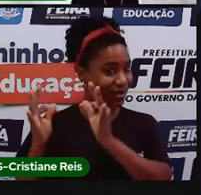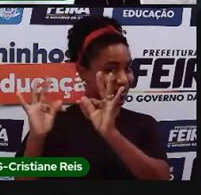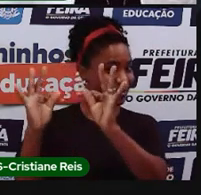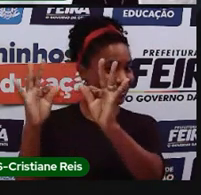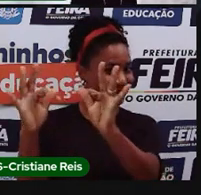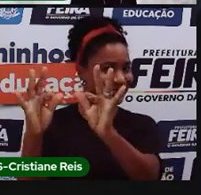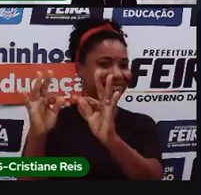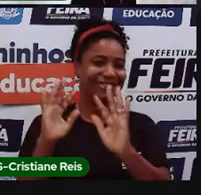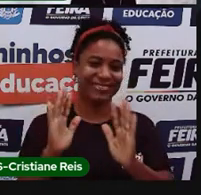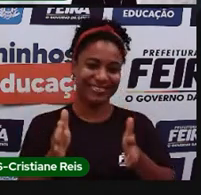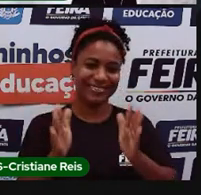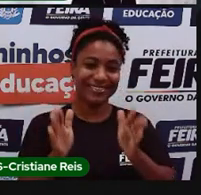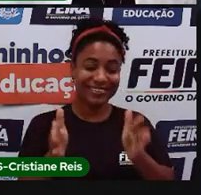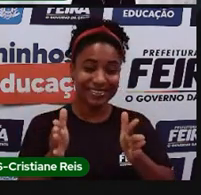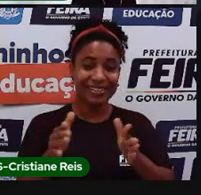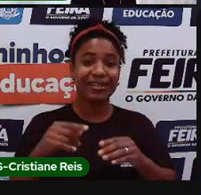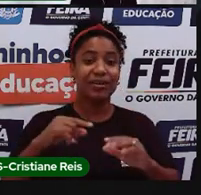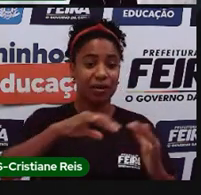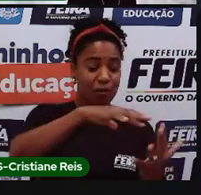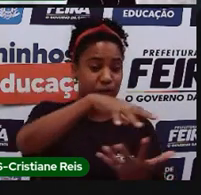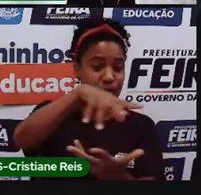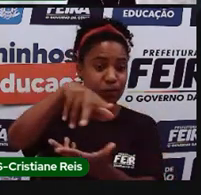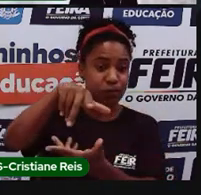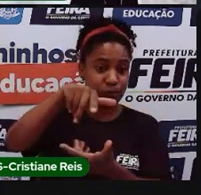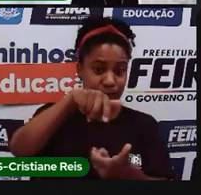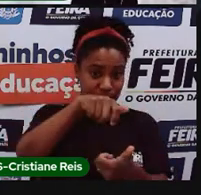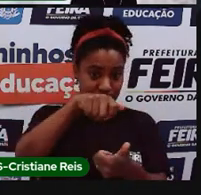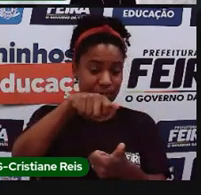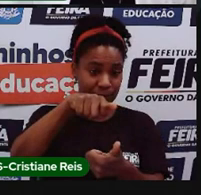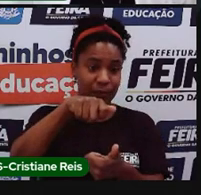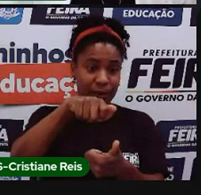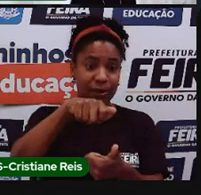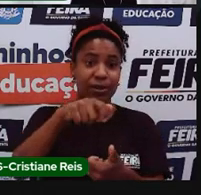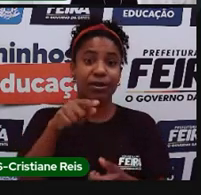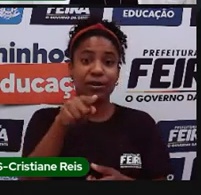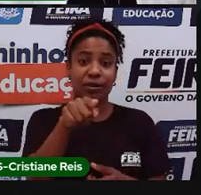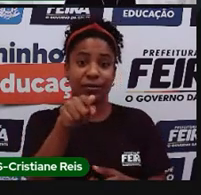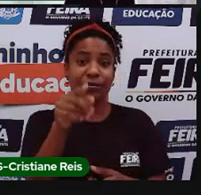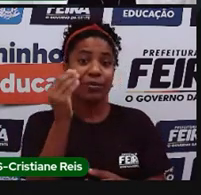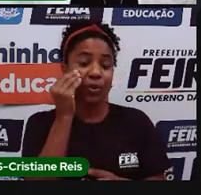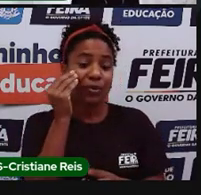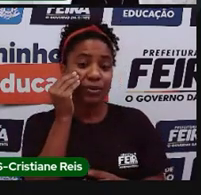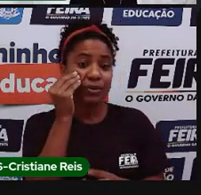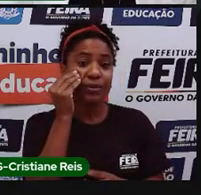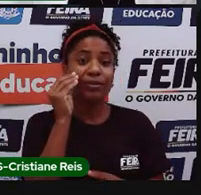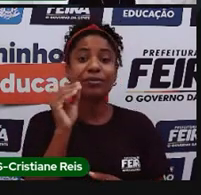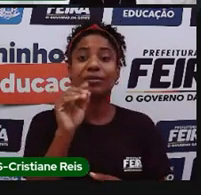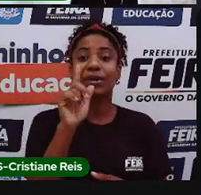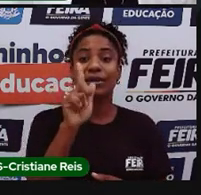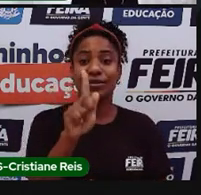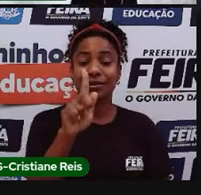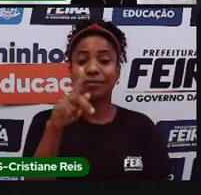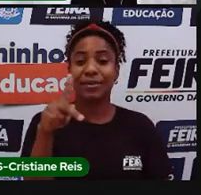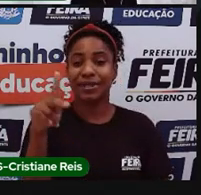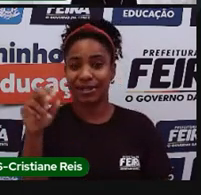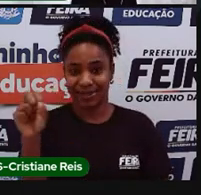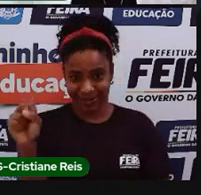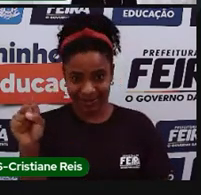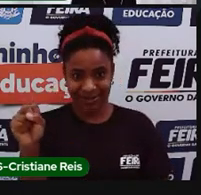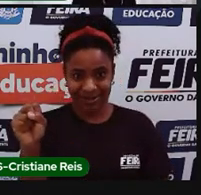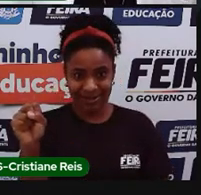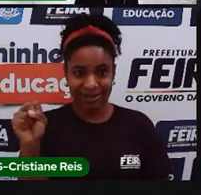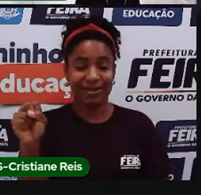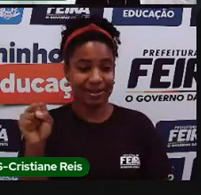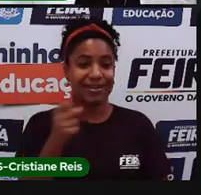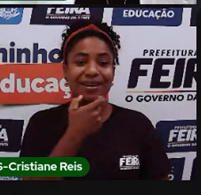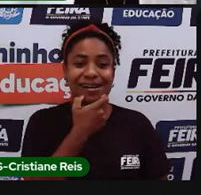que é o Sistema de Posicionamento Global, né? Essa é a tradução em português, mas o nome dele é Global Position